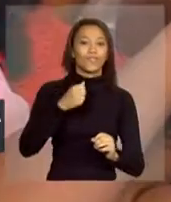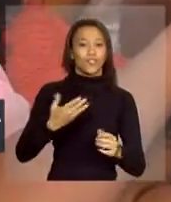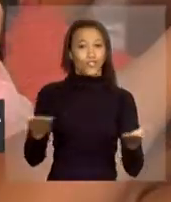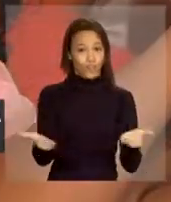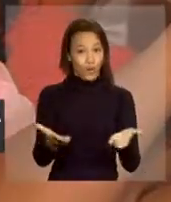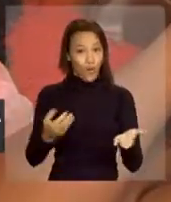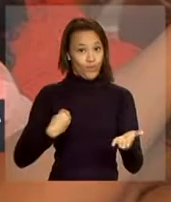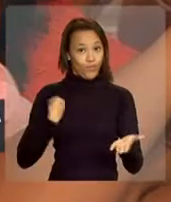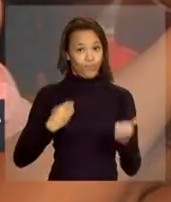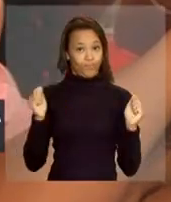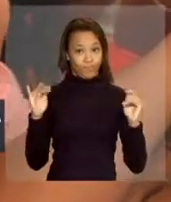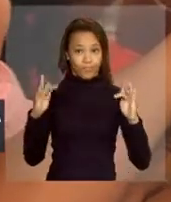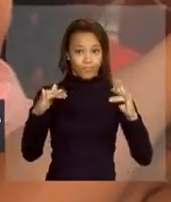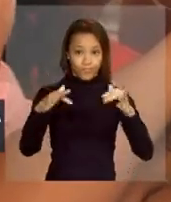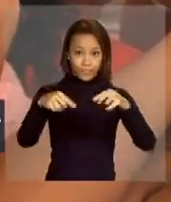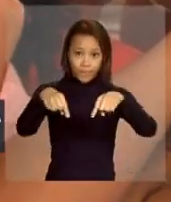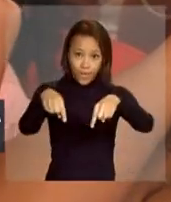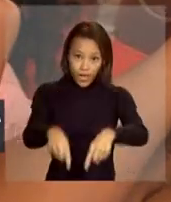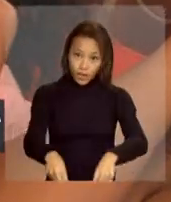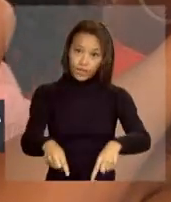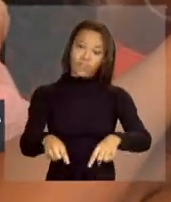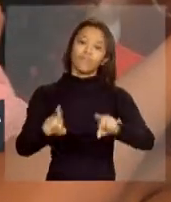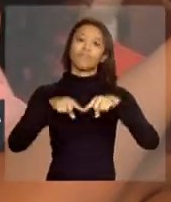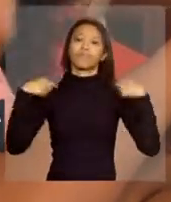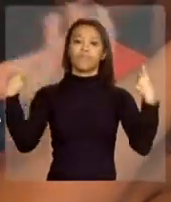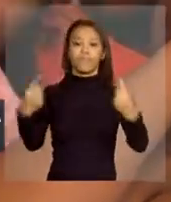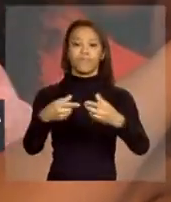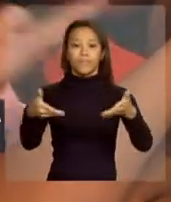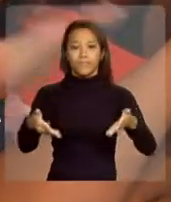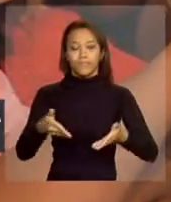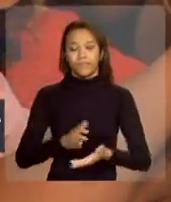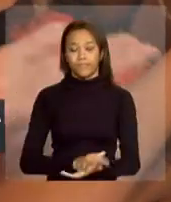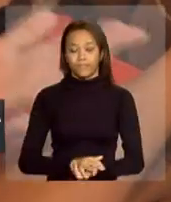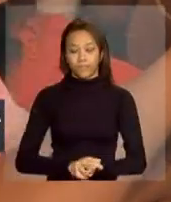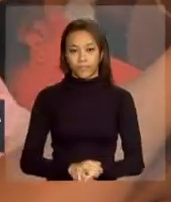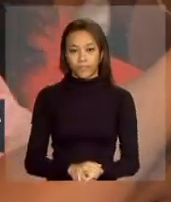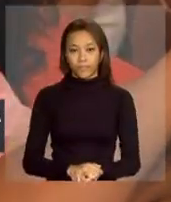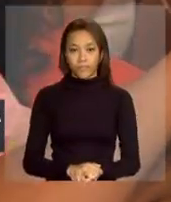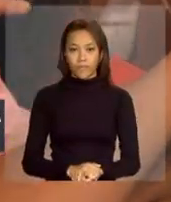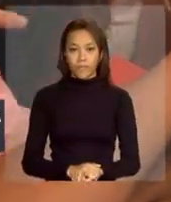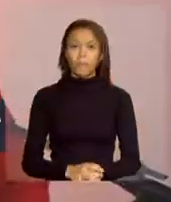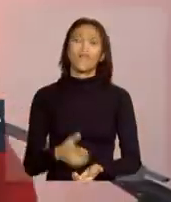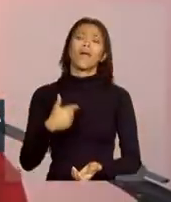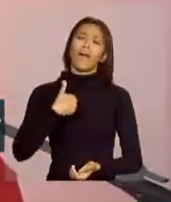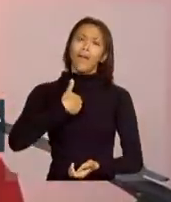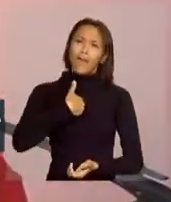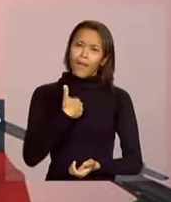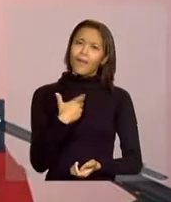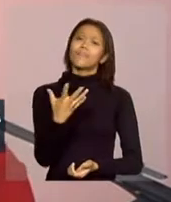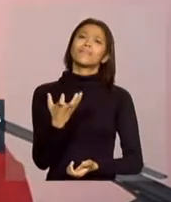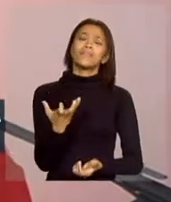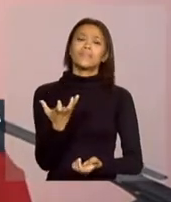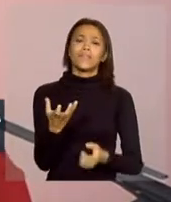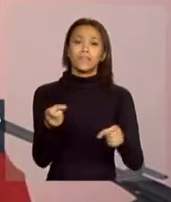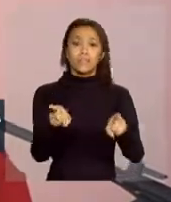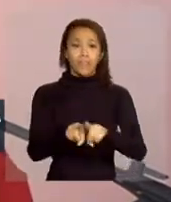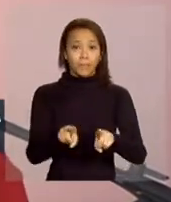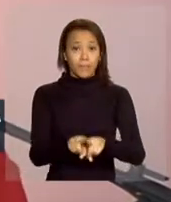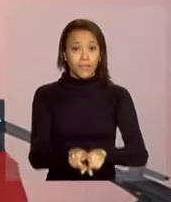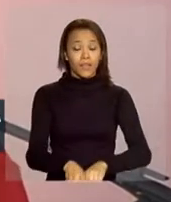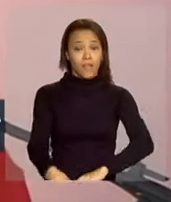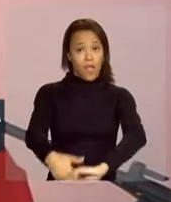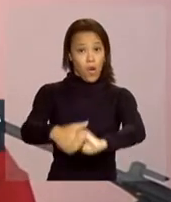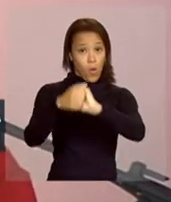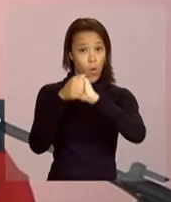estão aqui hoje nessa cerimônia. Eu queria cumprimentar o nosso